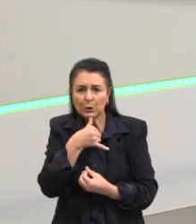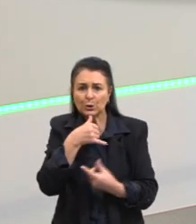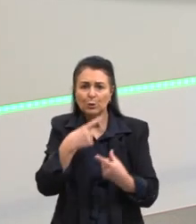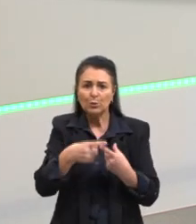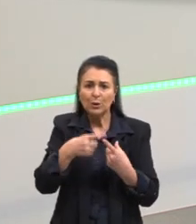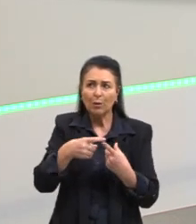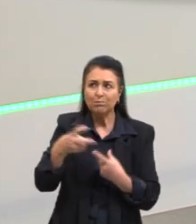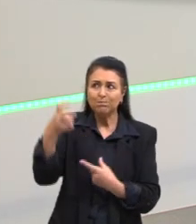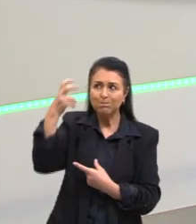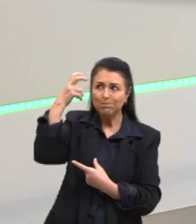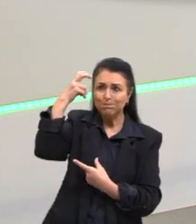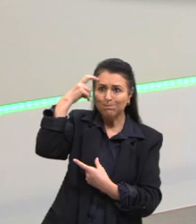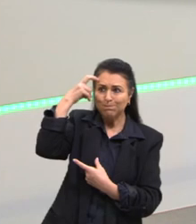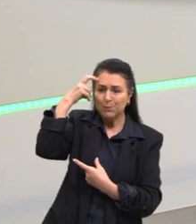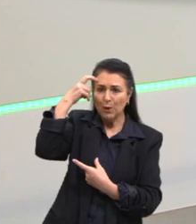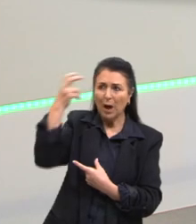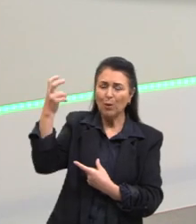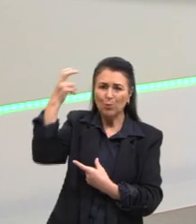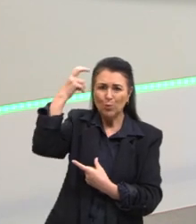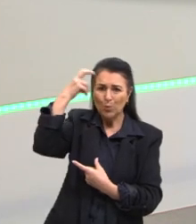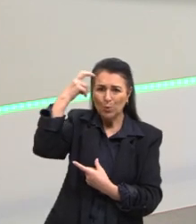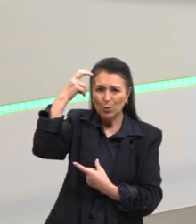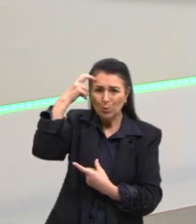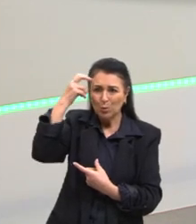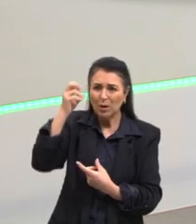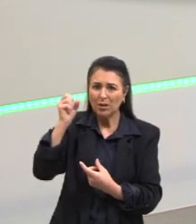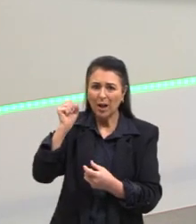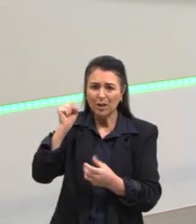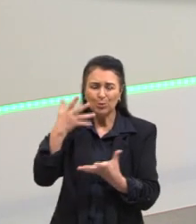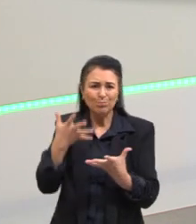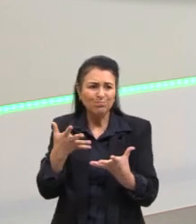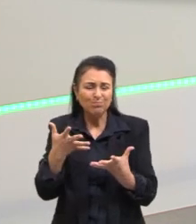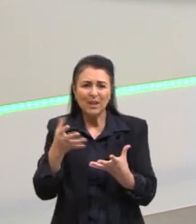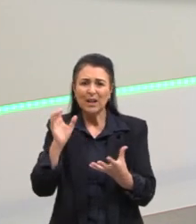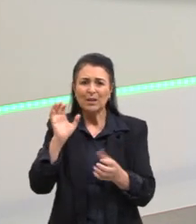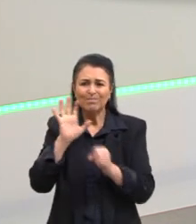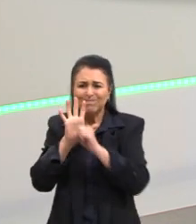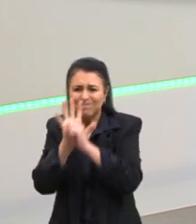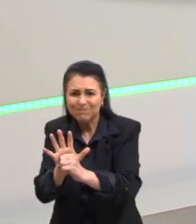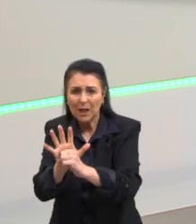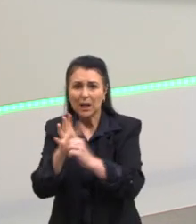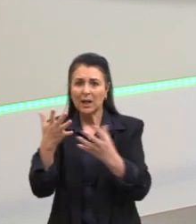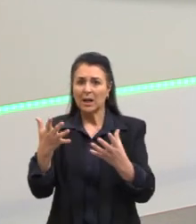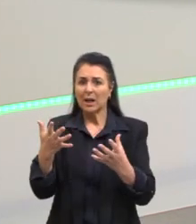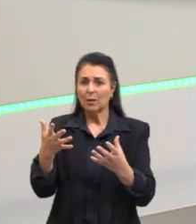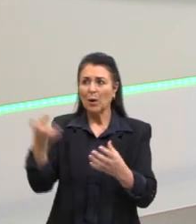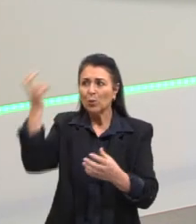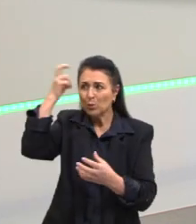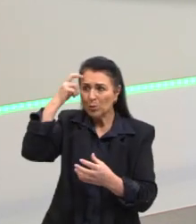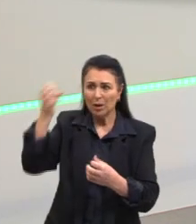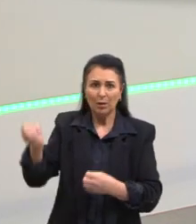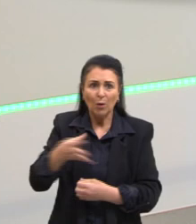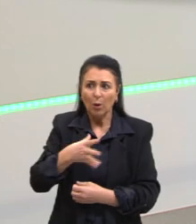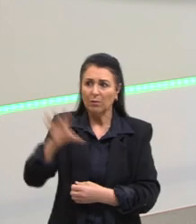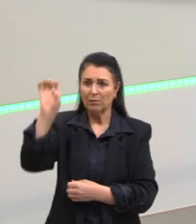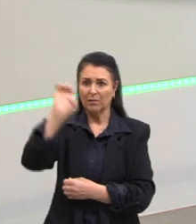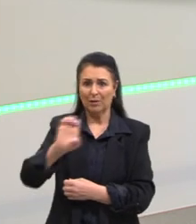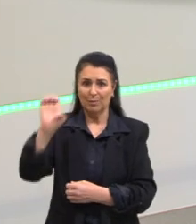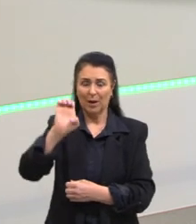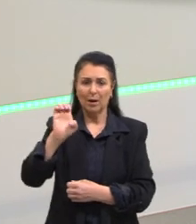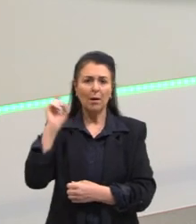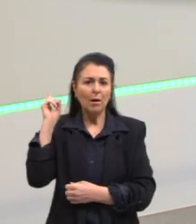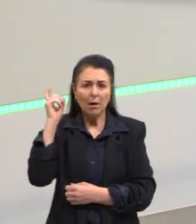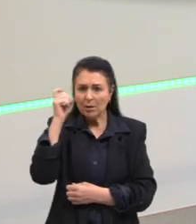cultura que já existia aqui e tu coloca uma nova, que é a europeia. E ela é muito difícil de se desvencilhar. Ela